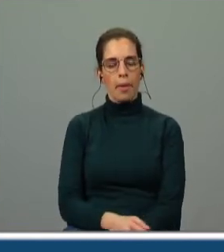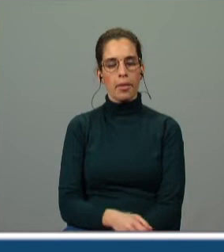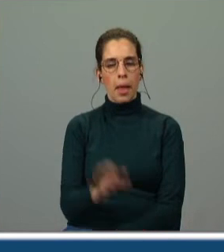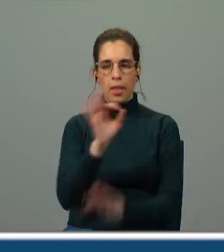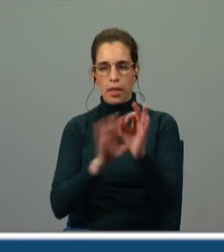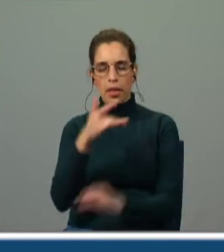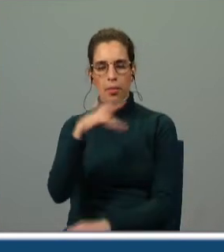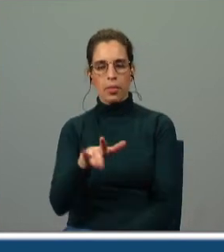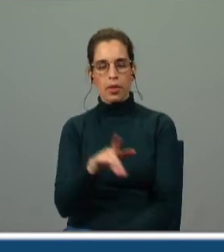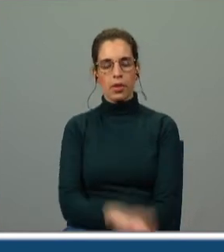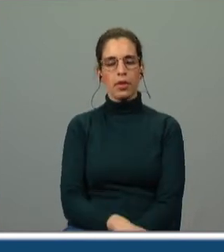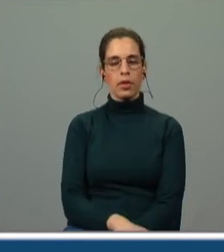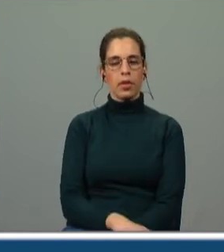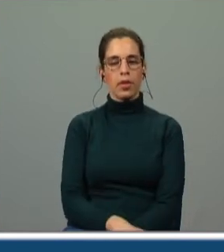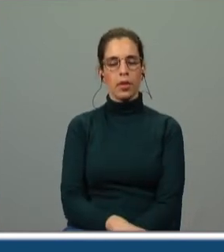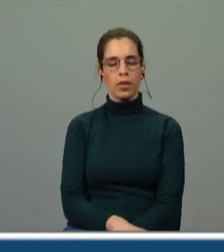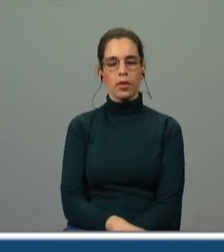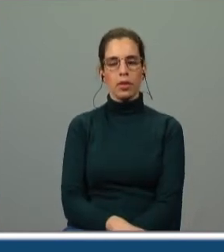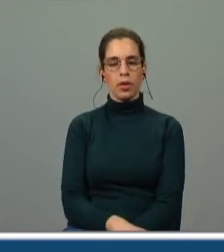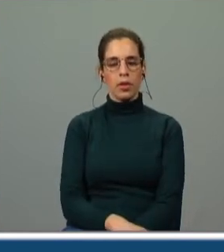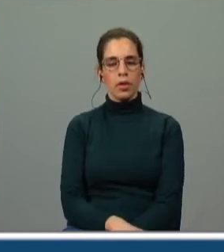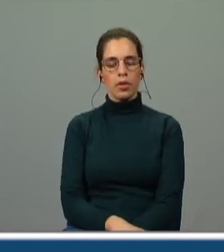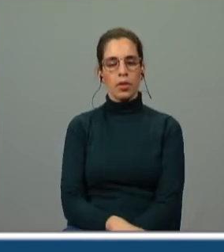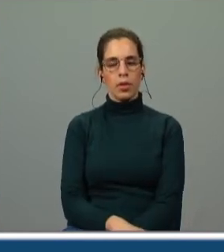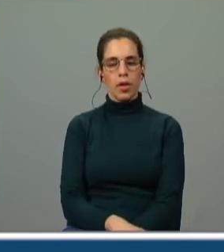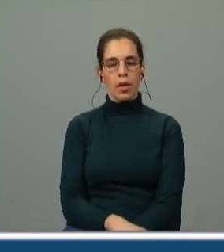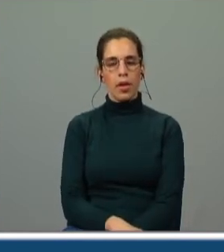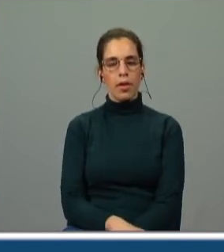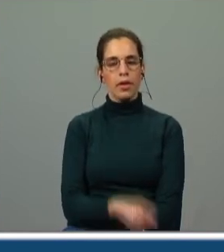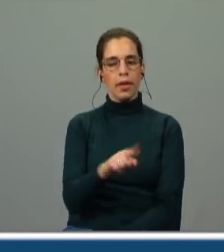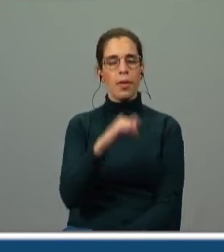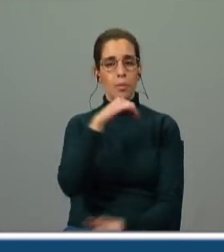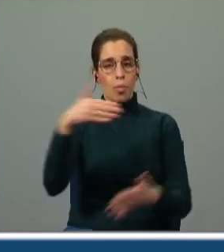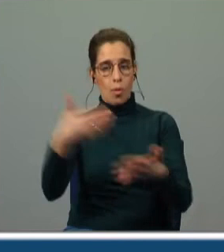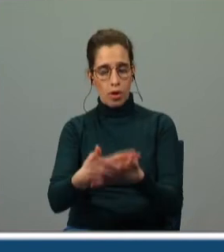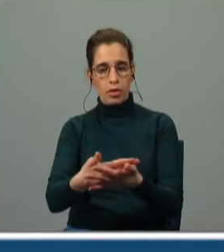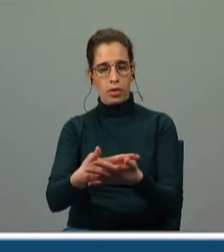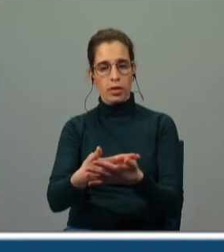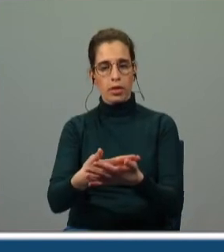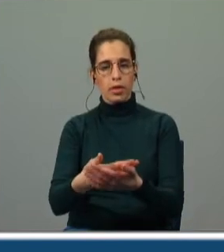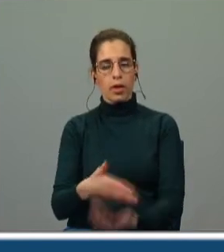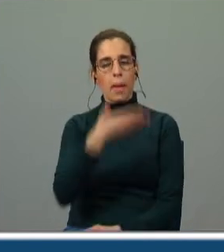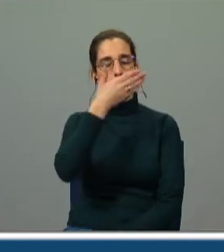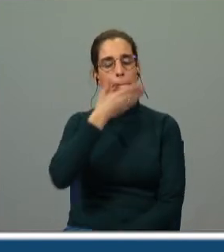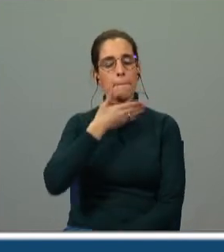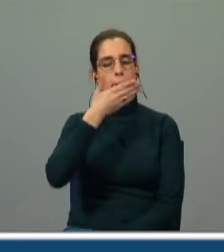menina que a trouxe na capela o cheiro traz perdido e a cor murchada tal está morta a pálida donzela